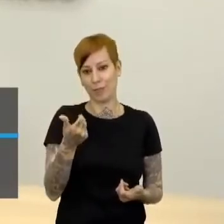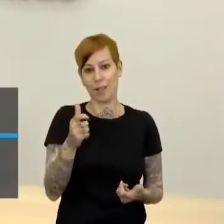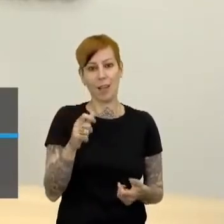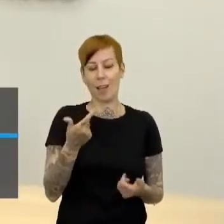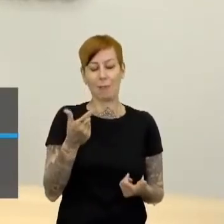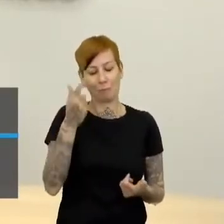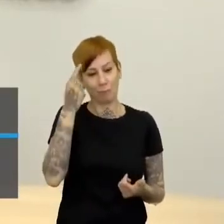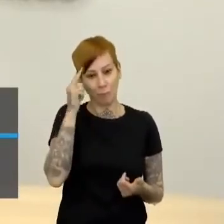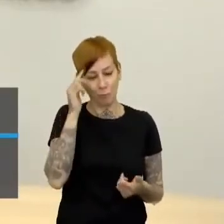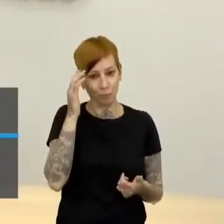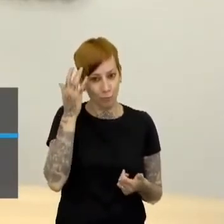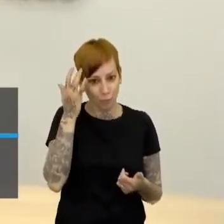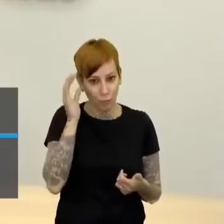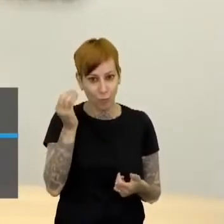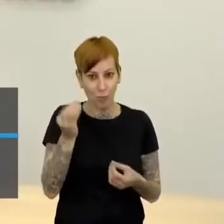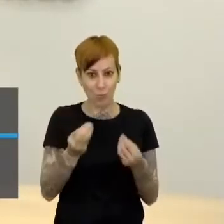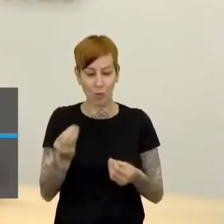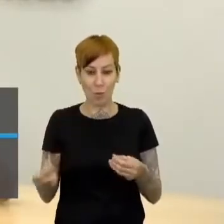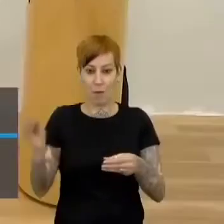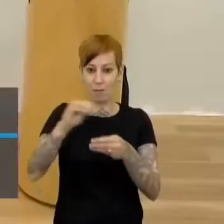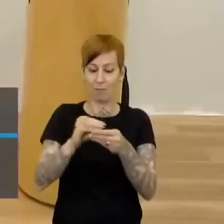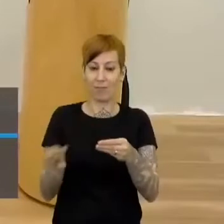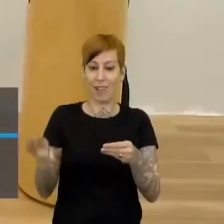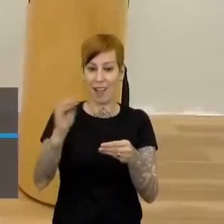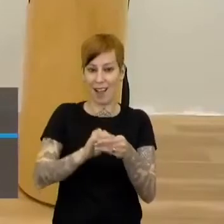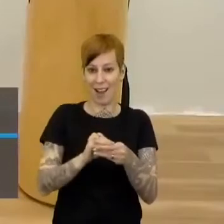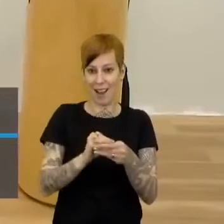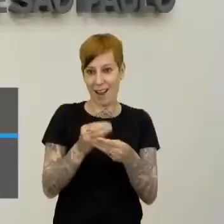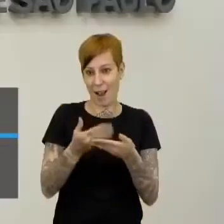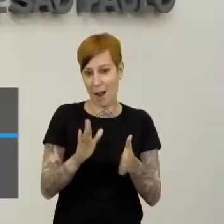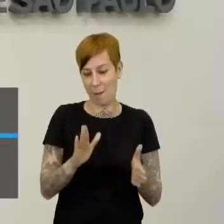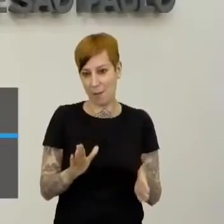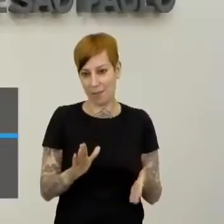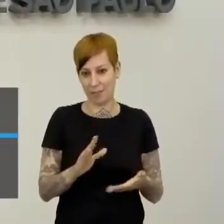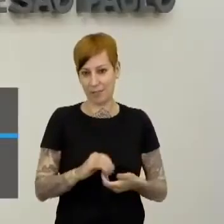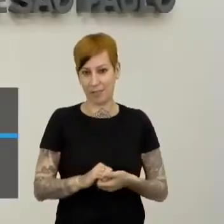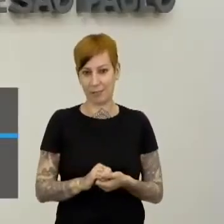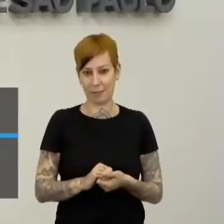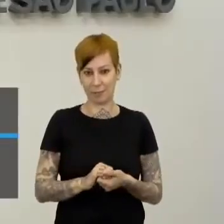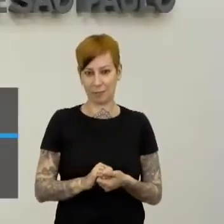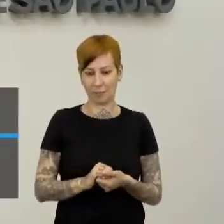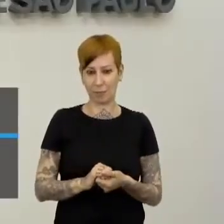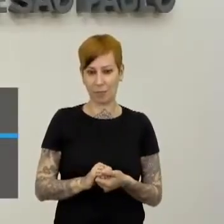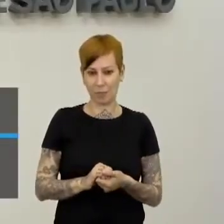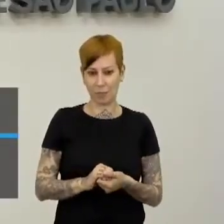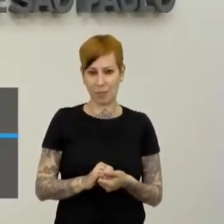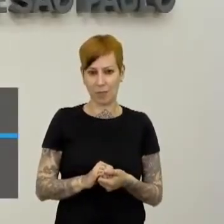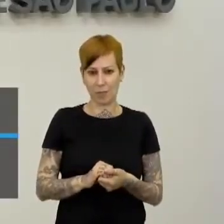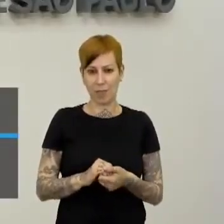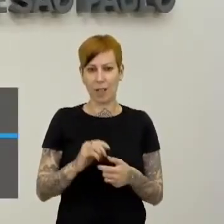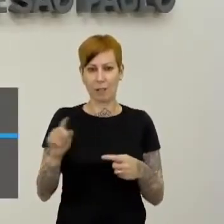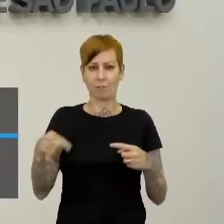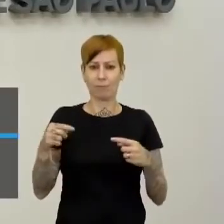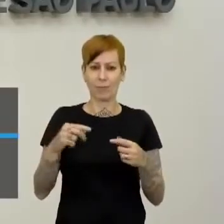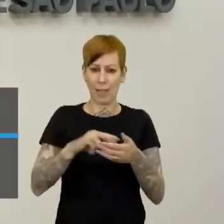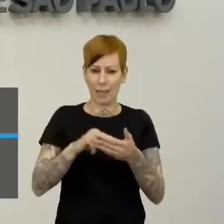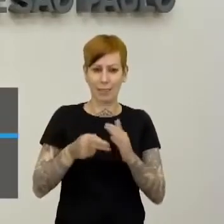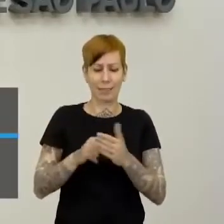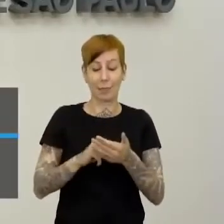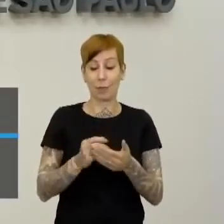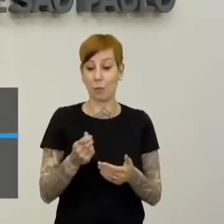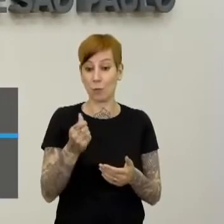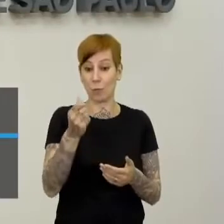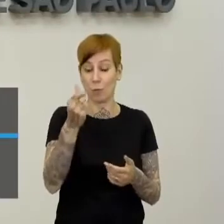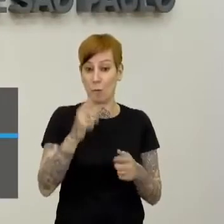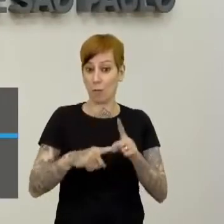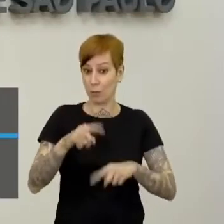sem reposição dessa perda. Exatamente. E aí, nós temos assim, a Prolusia, afetou o produto, o preço dos produtos,